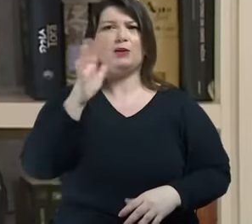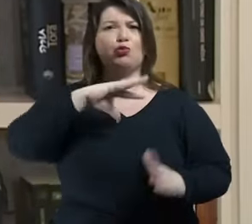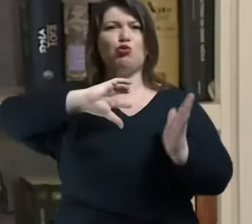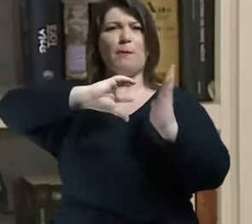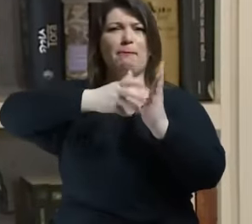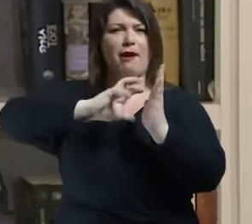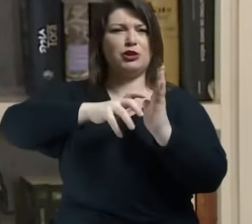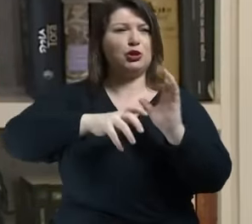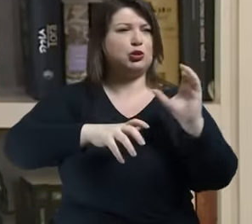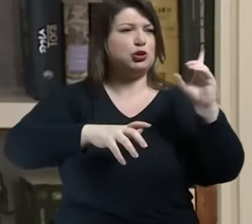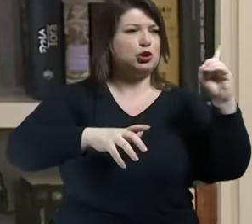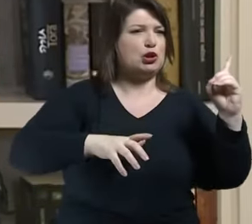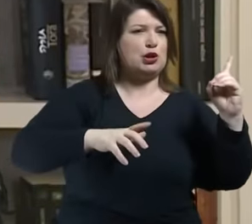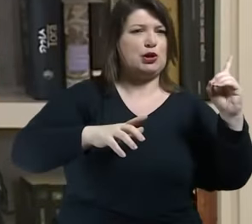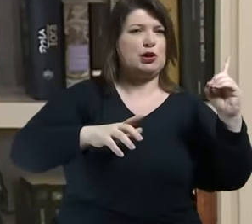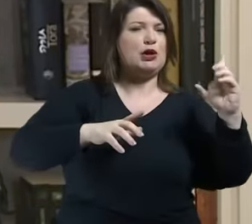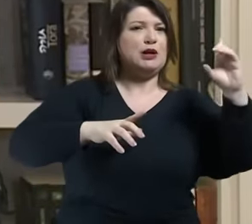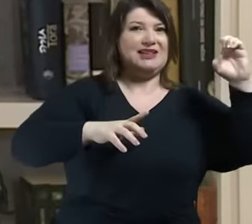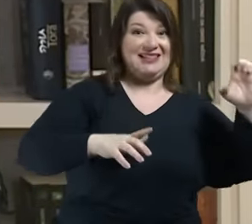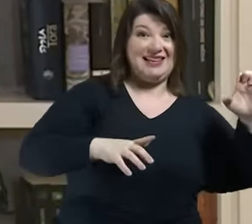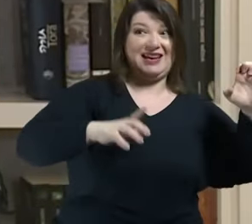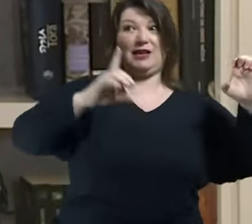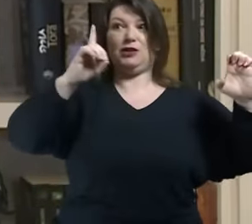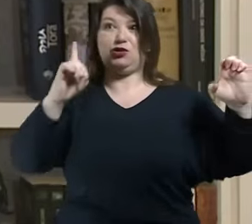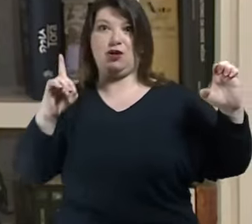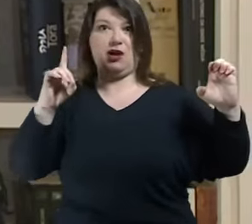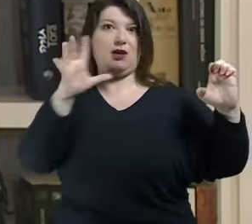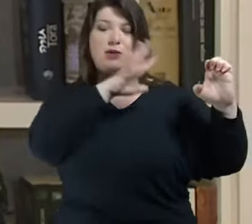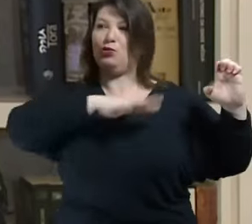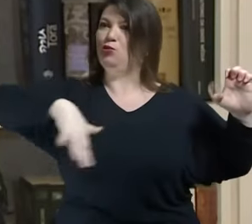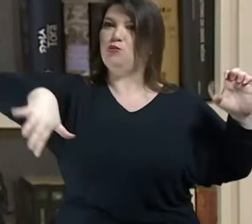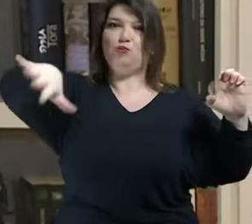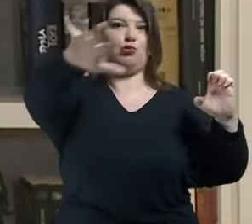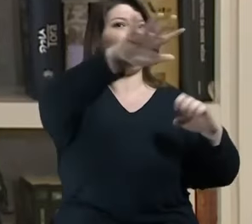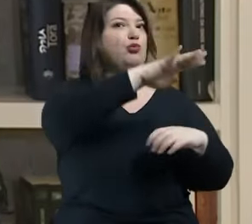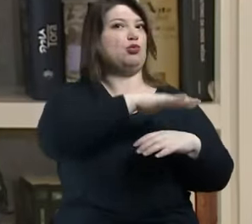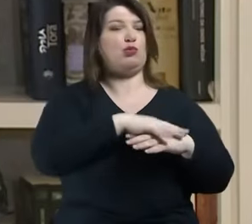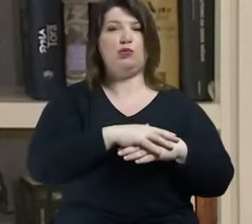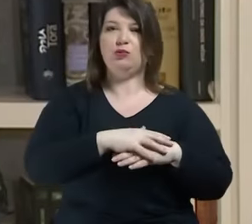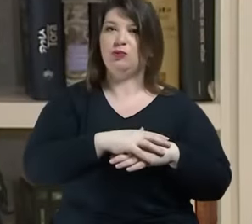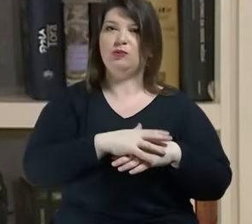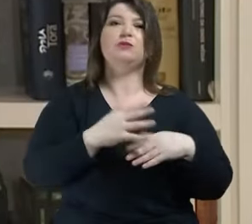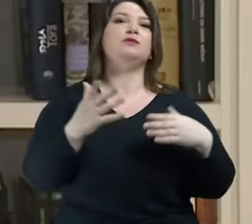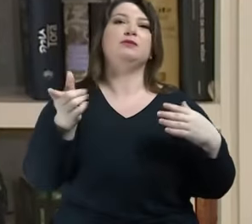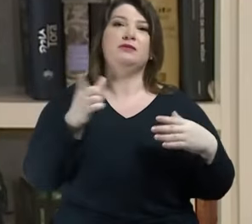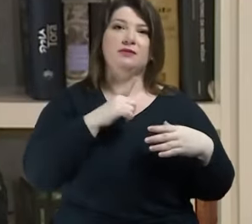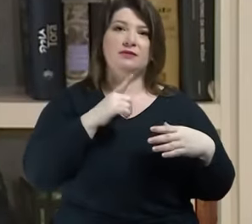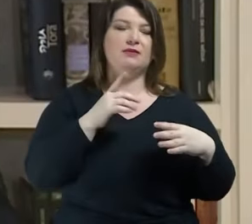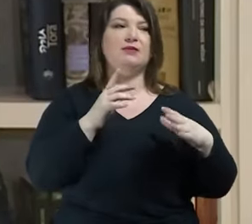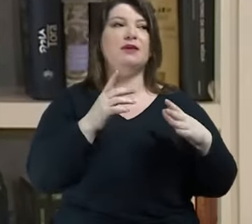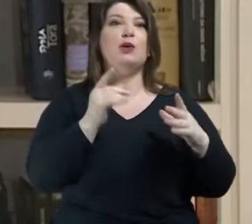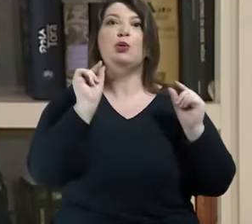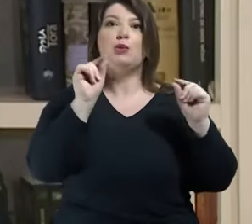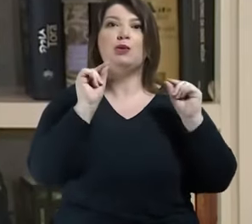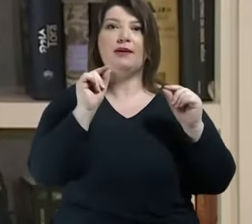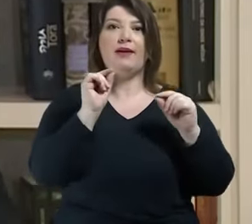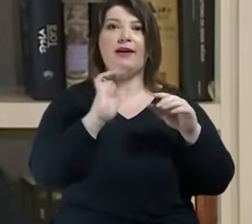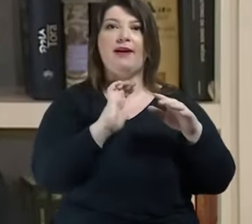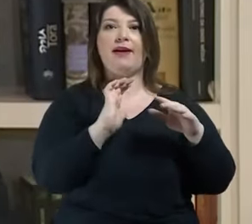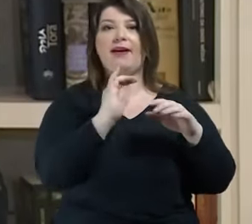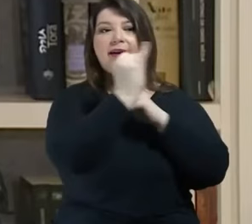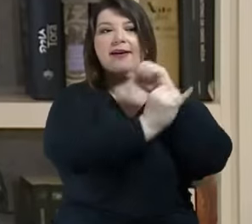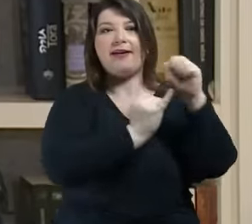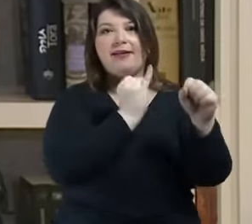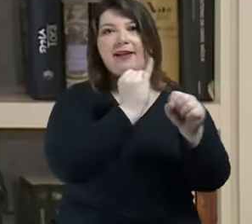conservadores reacionários ou revolucionários lançam mão hoje da internet e seu sucesso está ligado